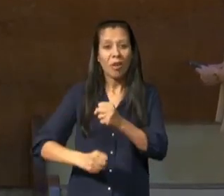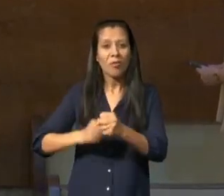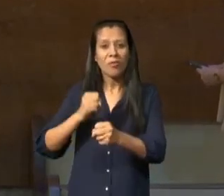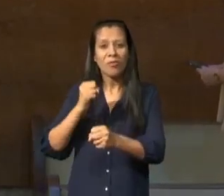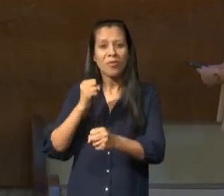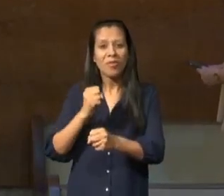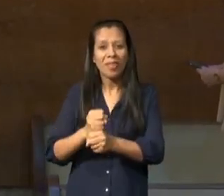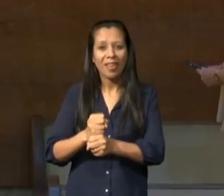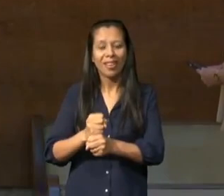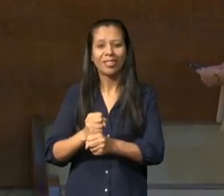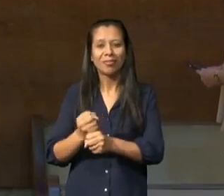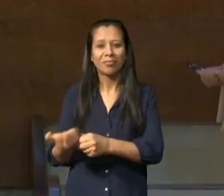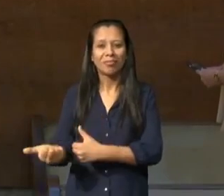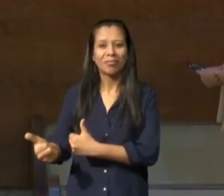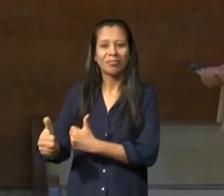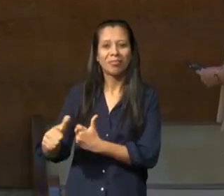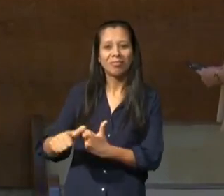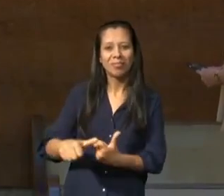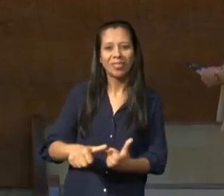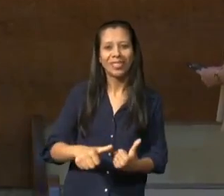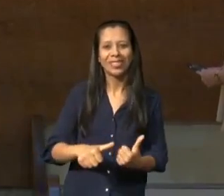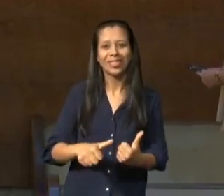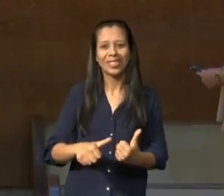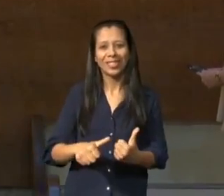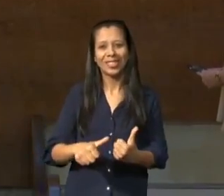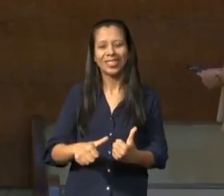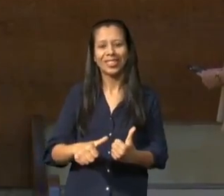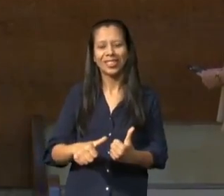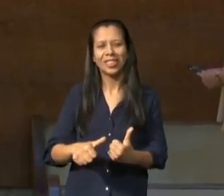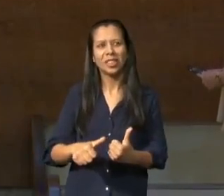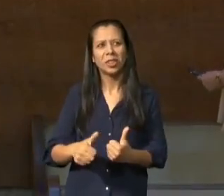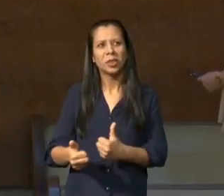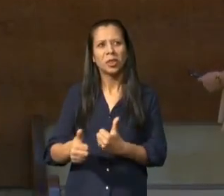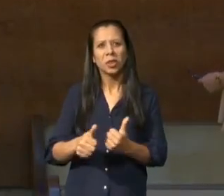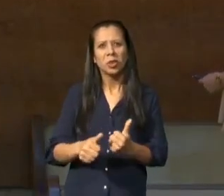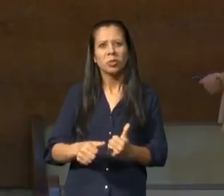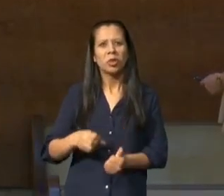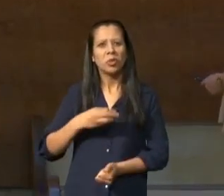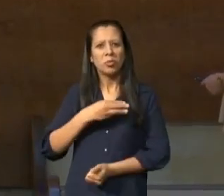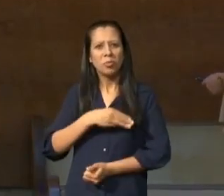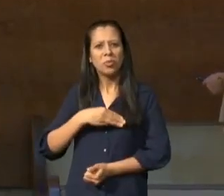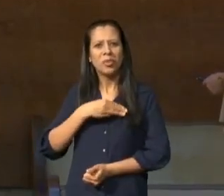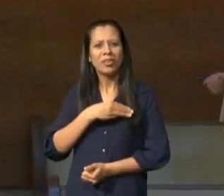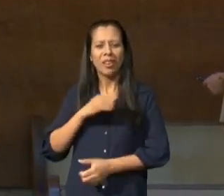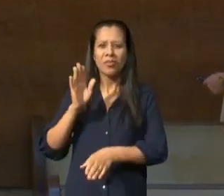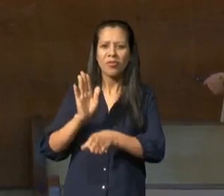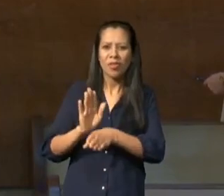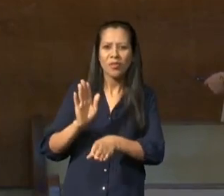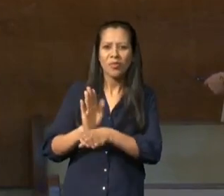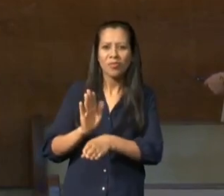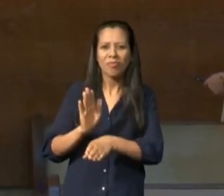batismal depois de ter me trocado e eu não tinha essa intenção como falei no início